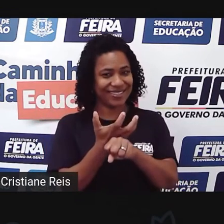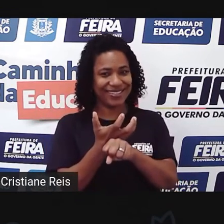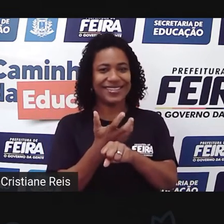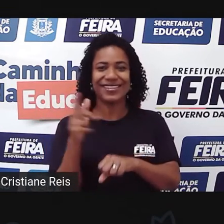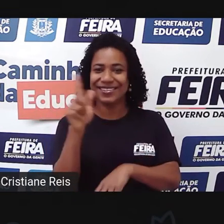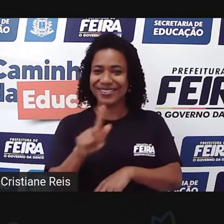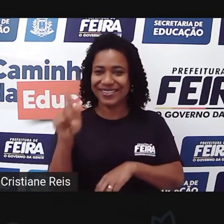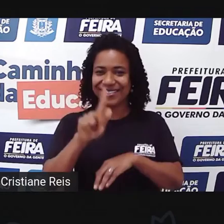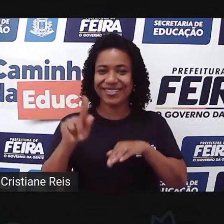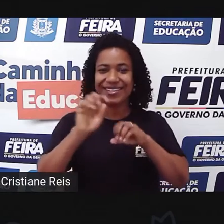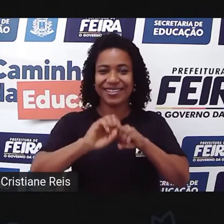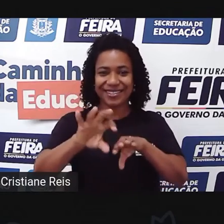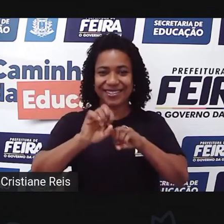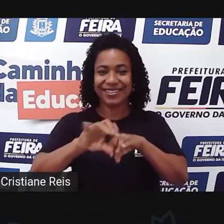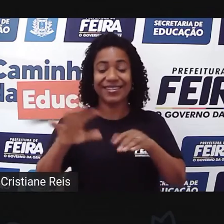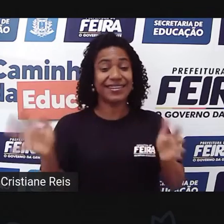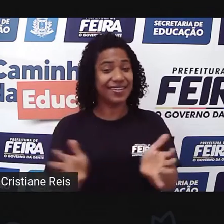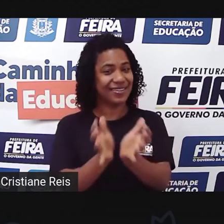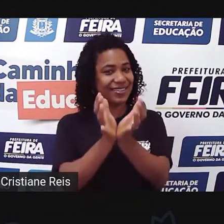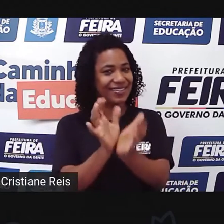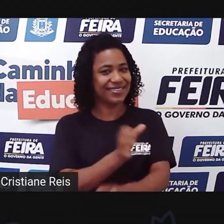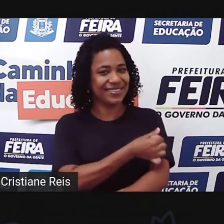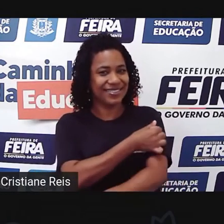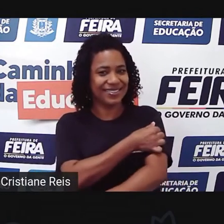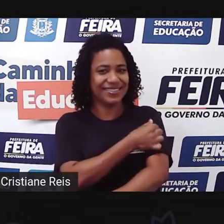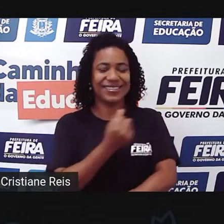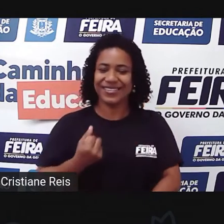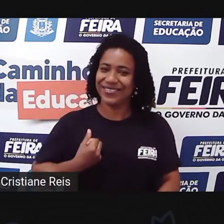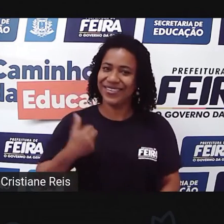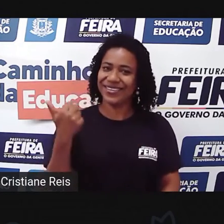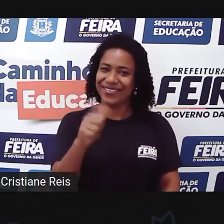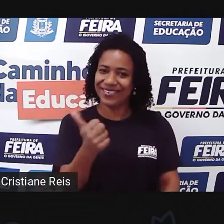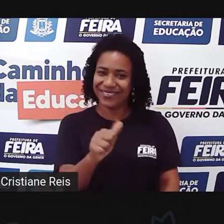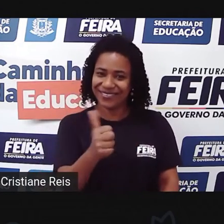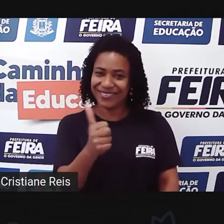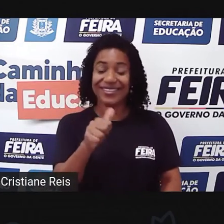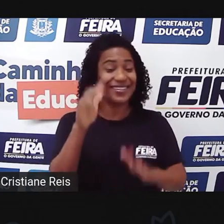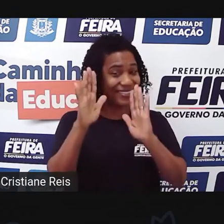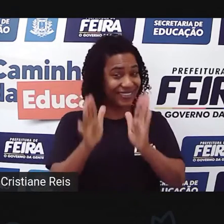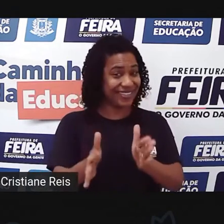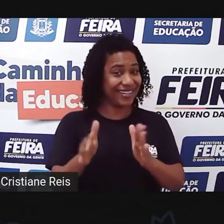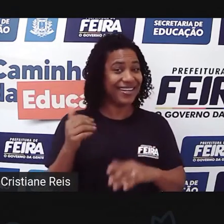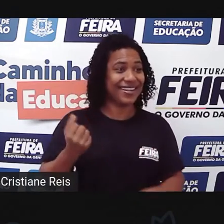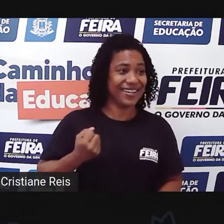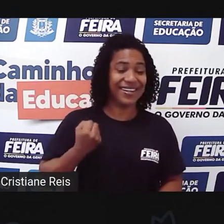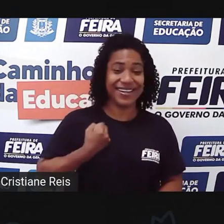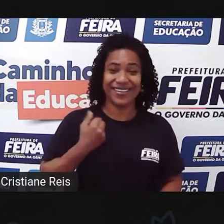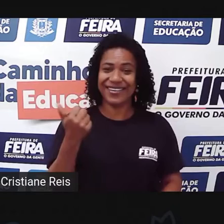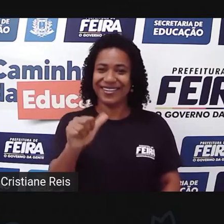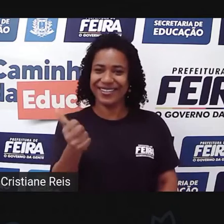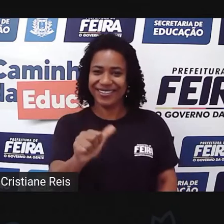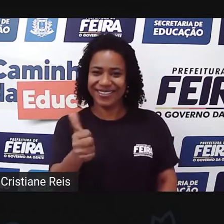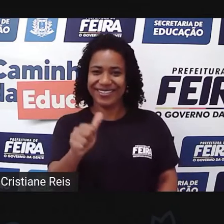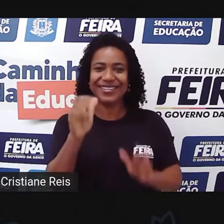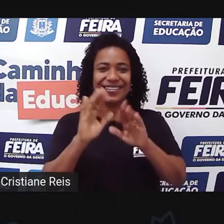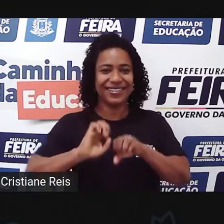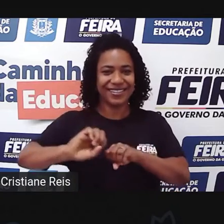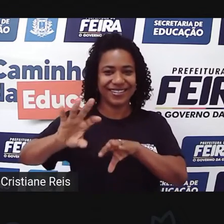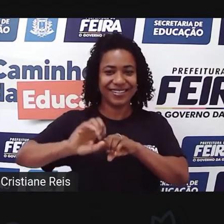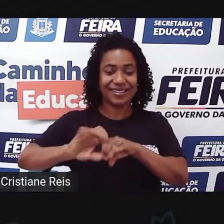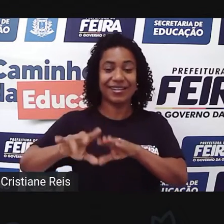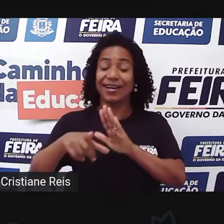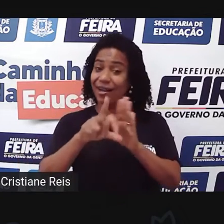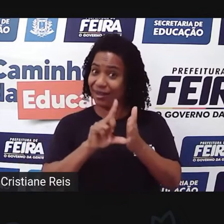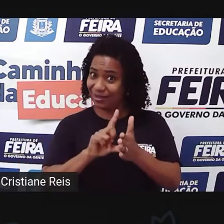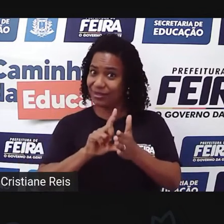mais uma aula do sexto ano, a nossa aula 11. Isso, já estamos, né, na aula 11. Bom, mas antes deixa eu, né, me